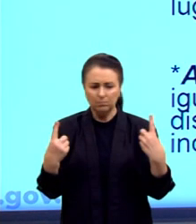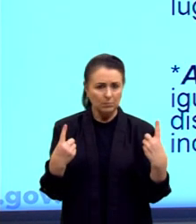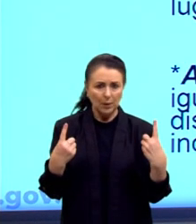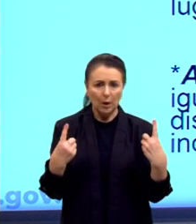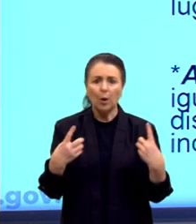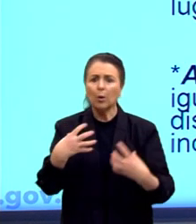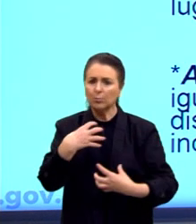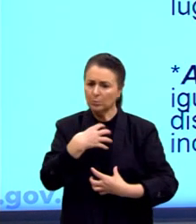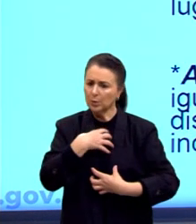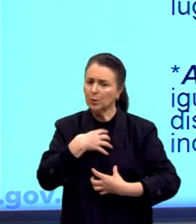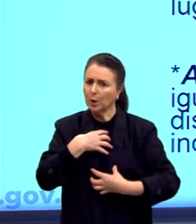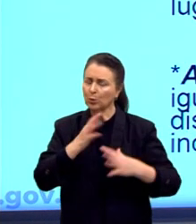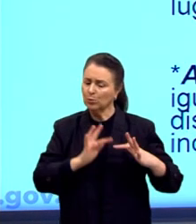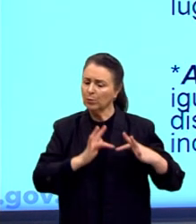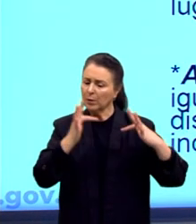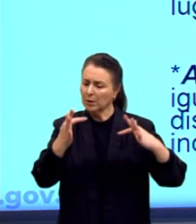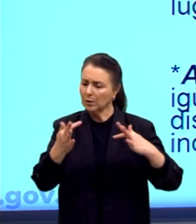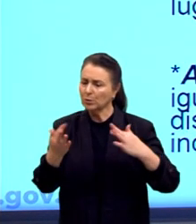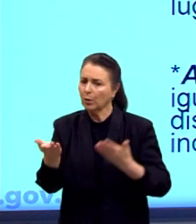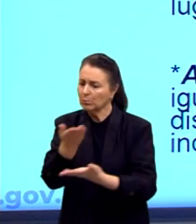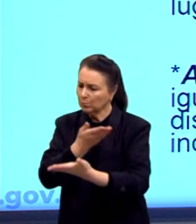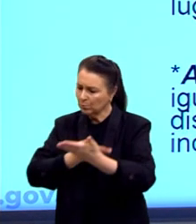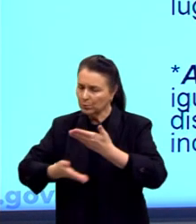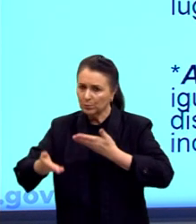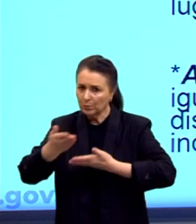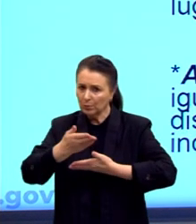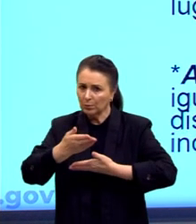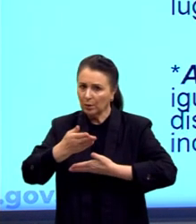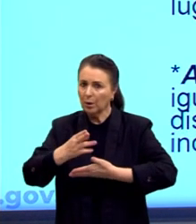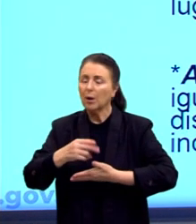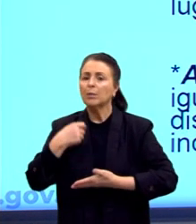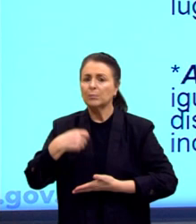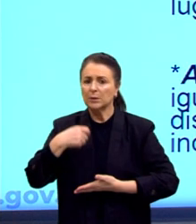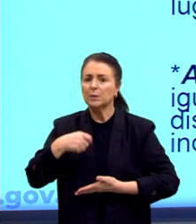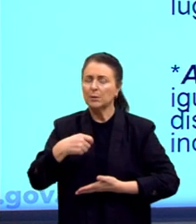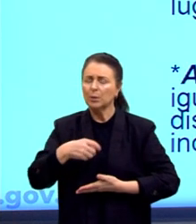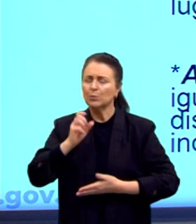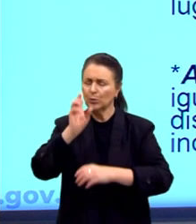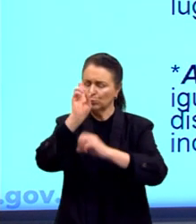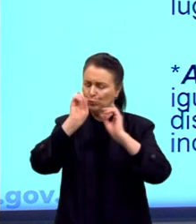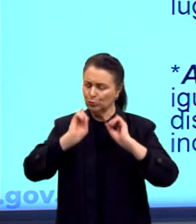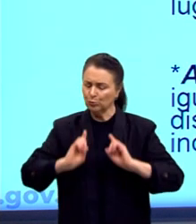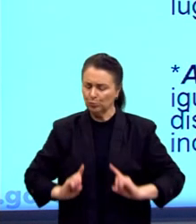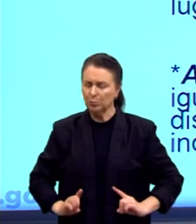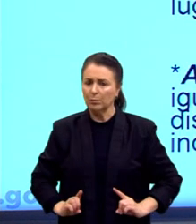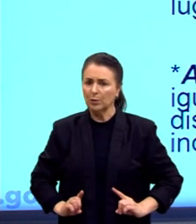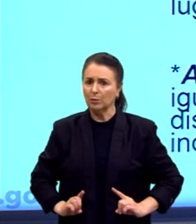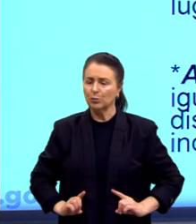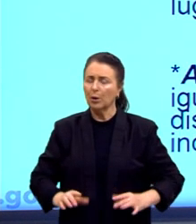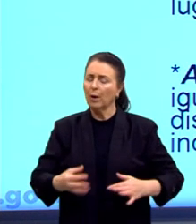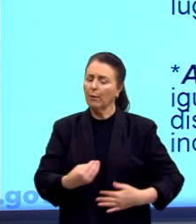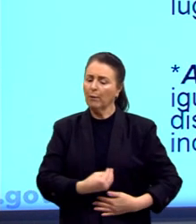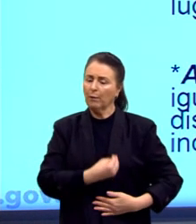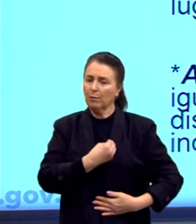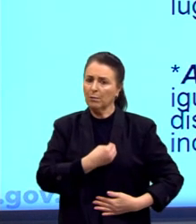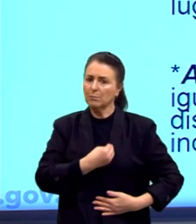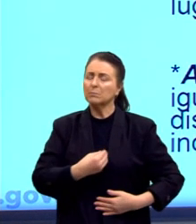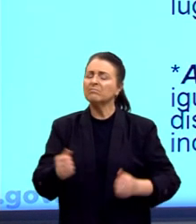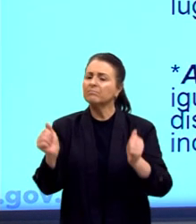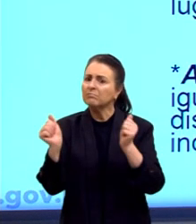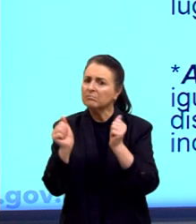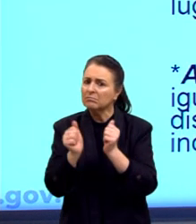espírito de fraternidade. Nós precisamos dignamente viver fraternalmente. Nós não podemos